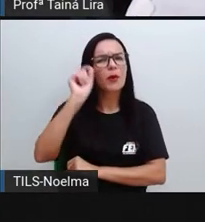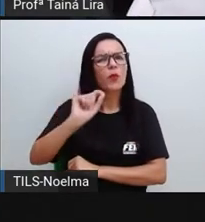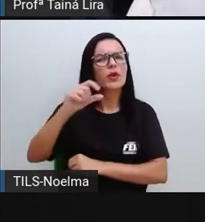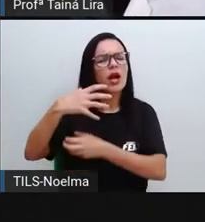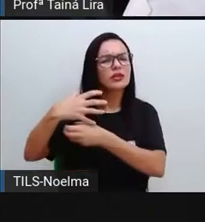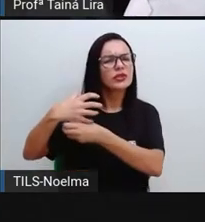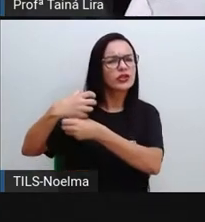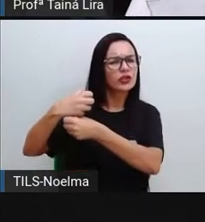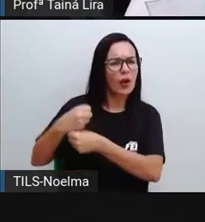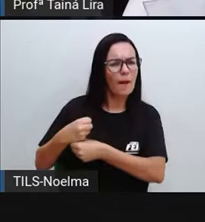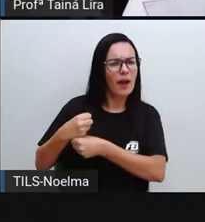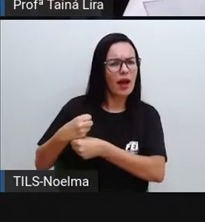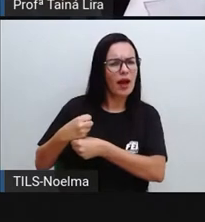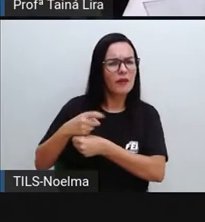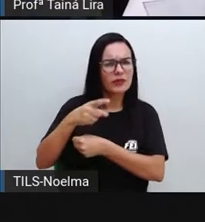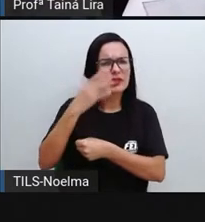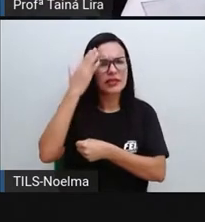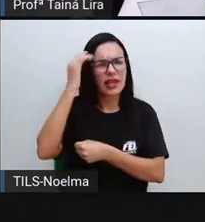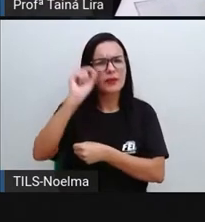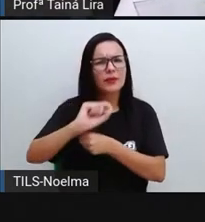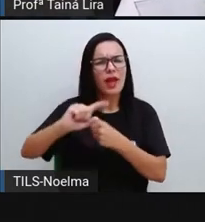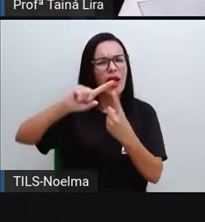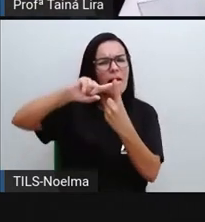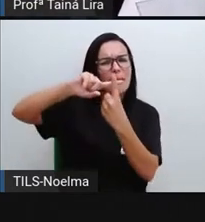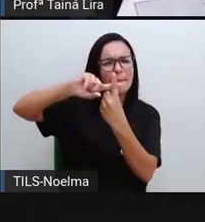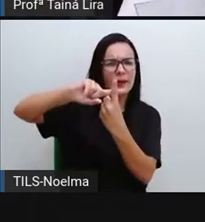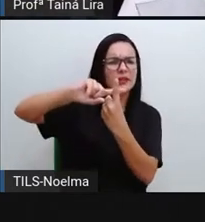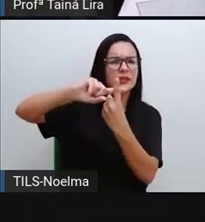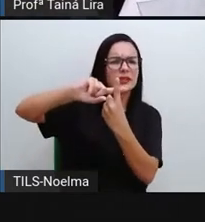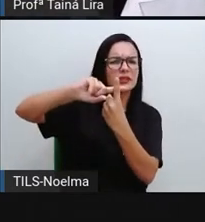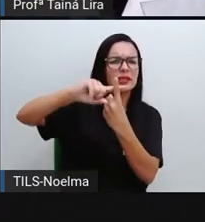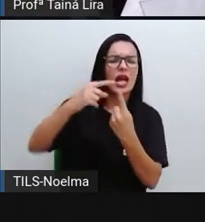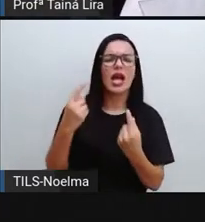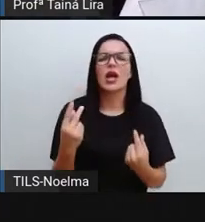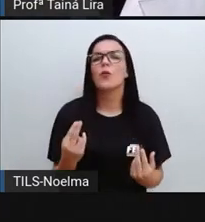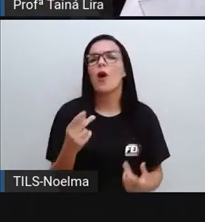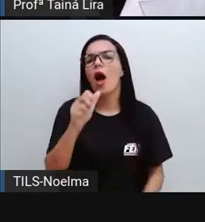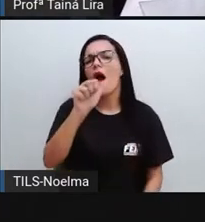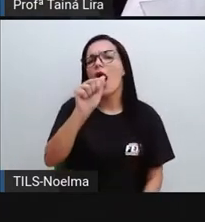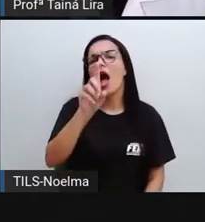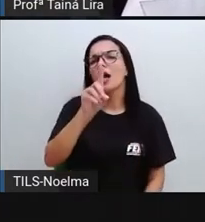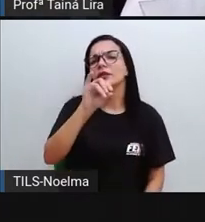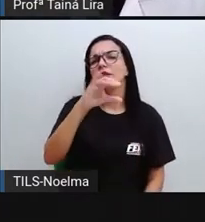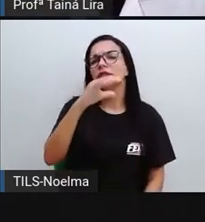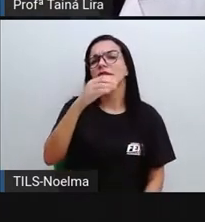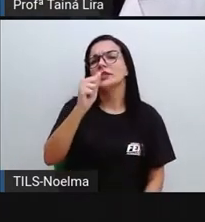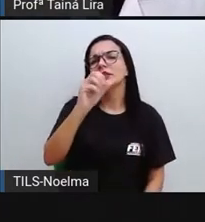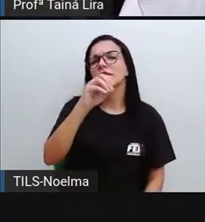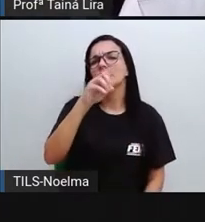adição? Quando a Pró fala assim, adição. O que é adição, Pró? E aí?